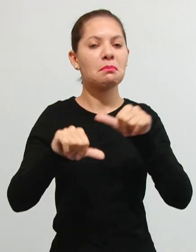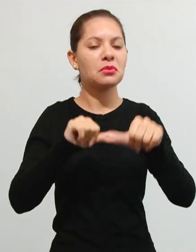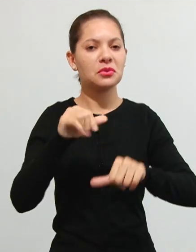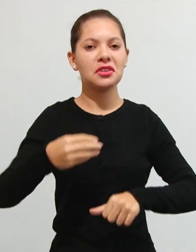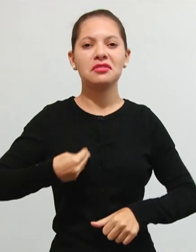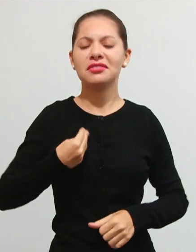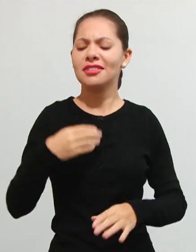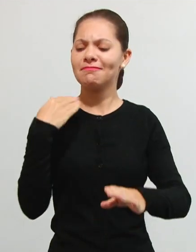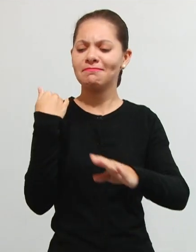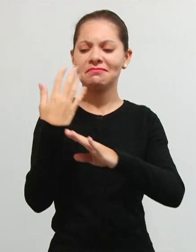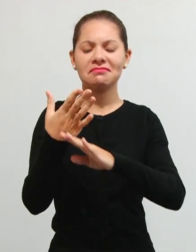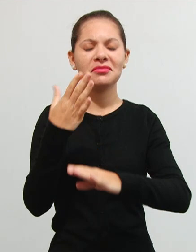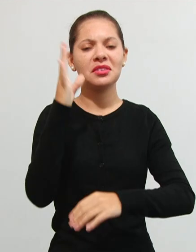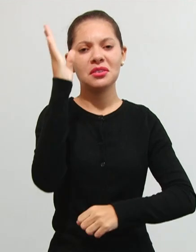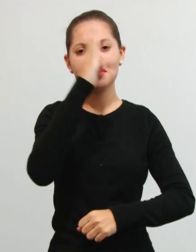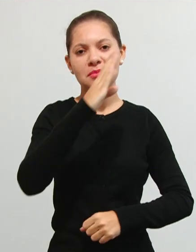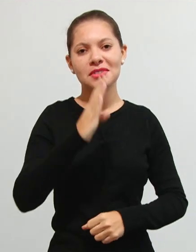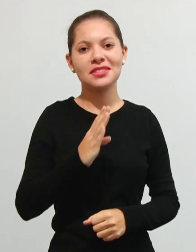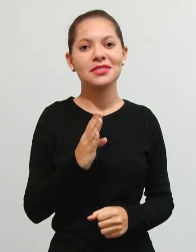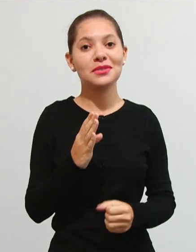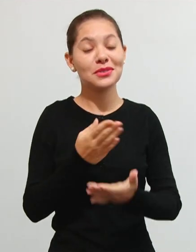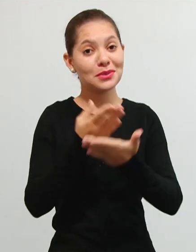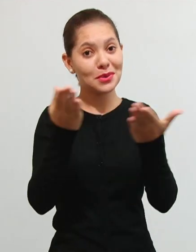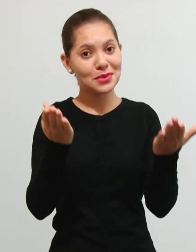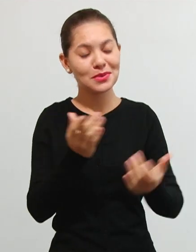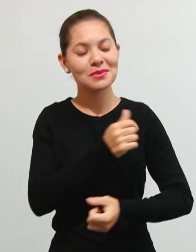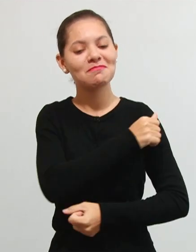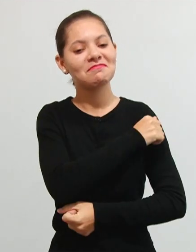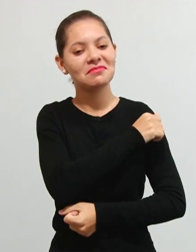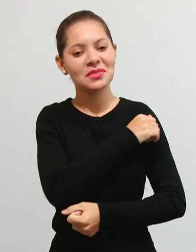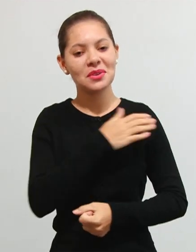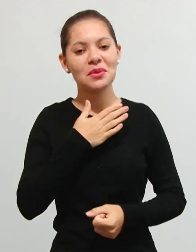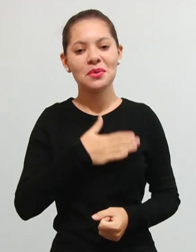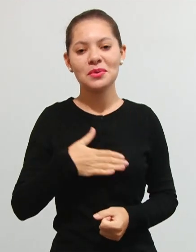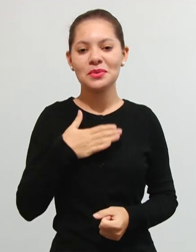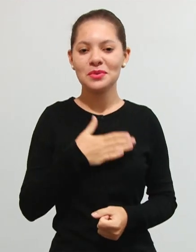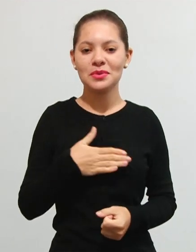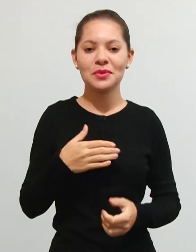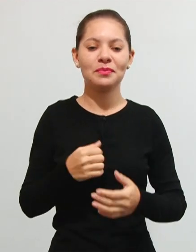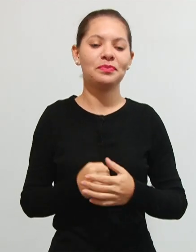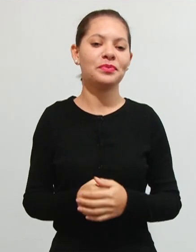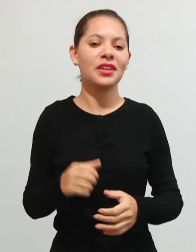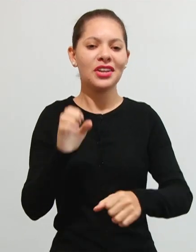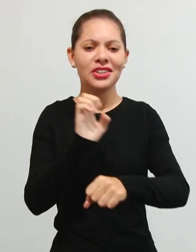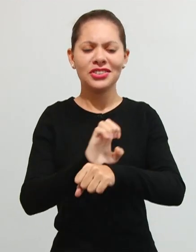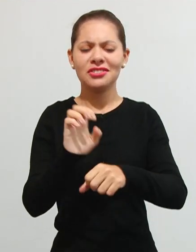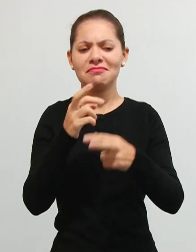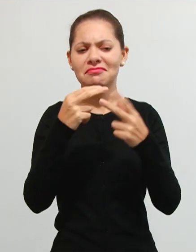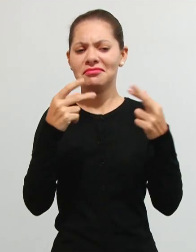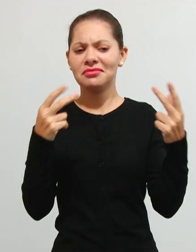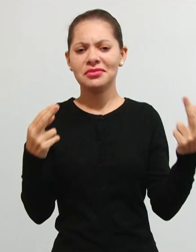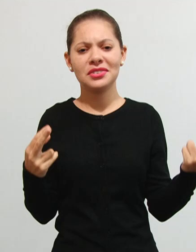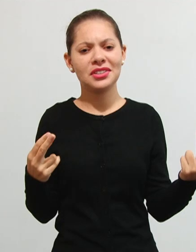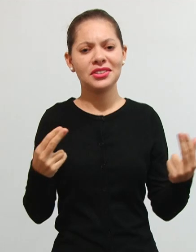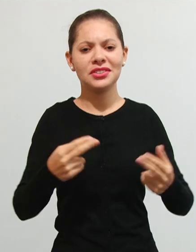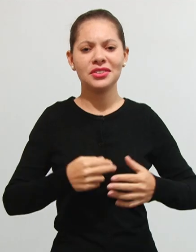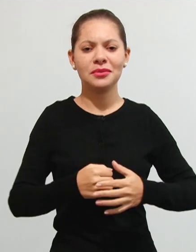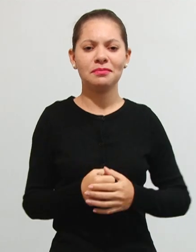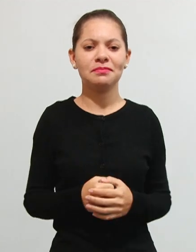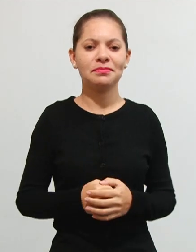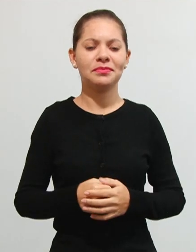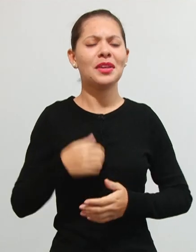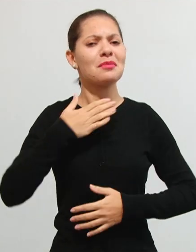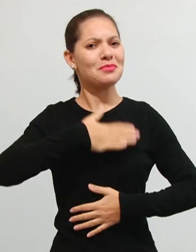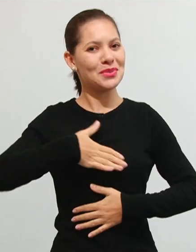afora no nosso Brasilzão, inclusive com os nossos alunos aí de Minas Gerais, os nossos alunos da Paraíba, de Pernambuco, e é um imenso